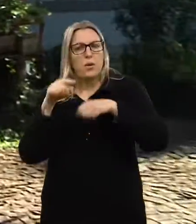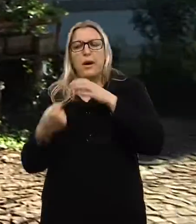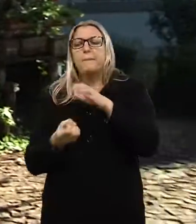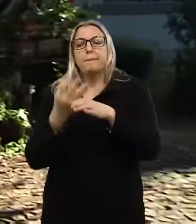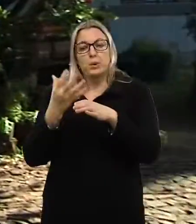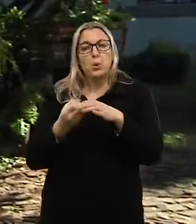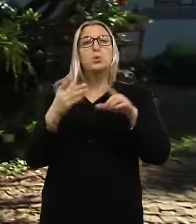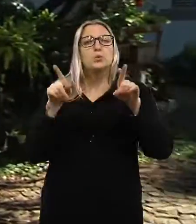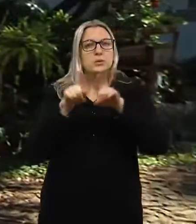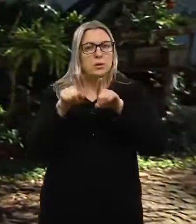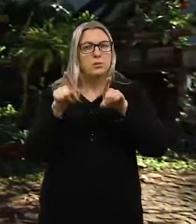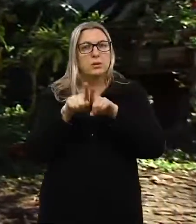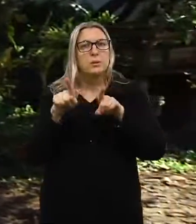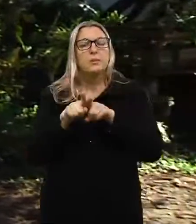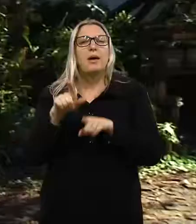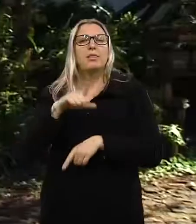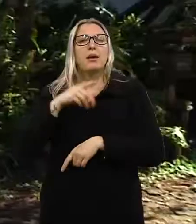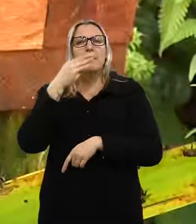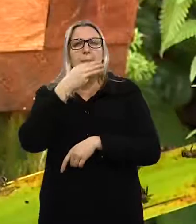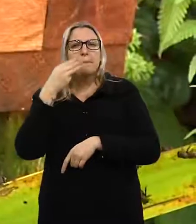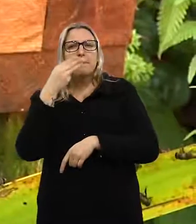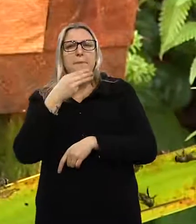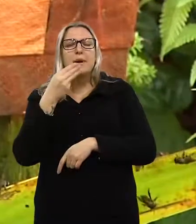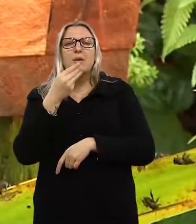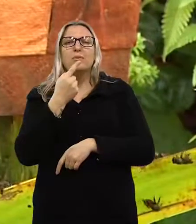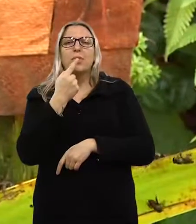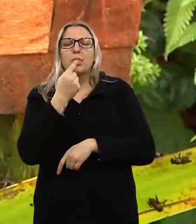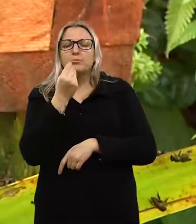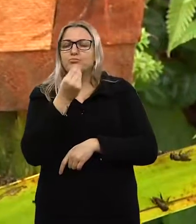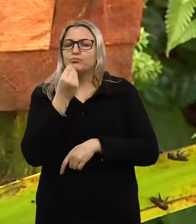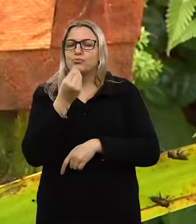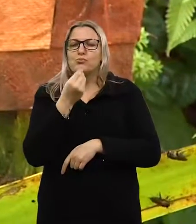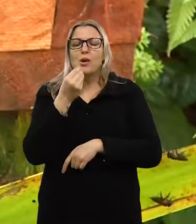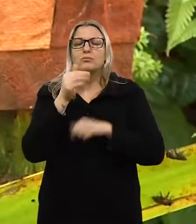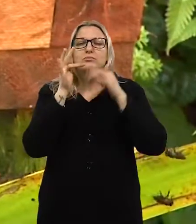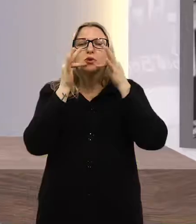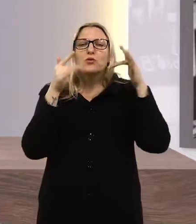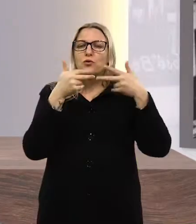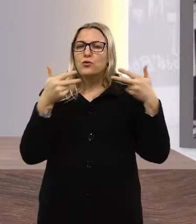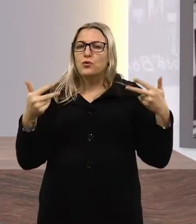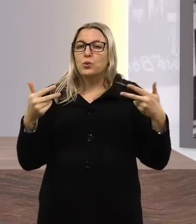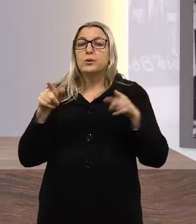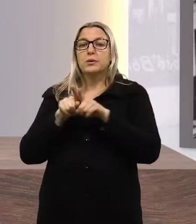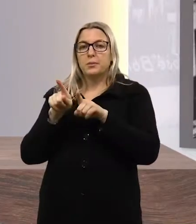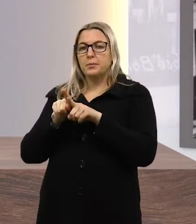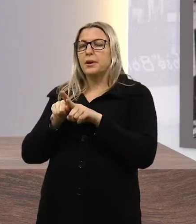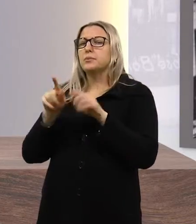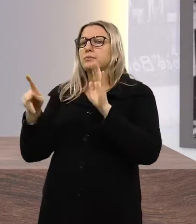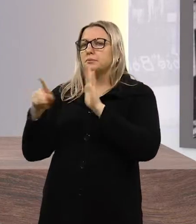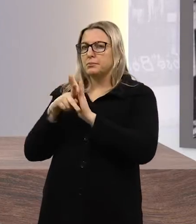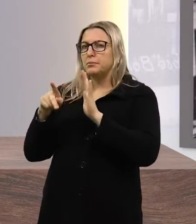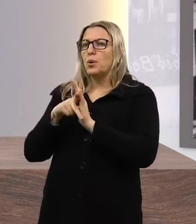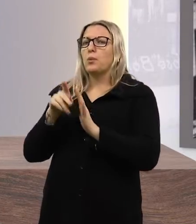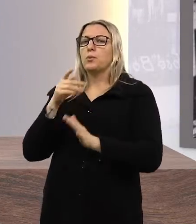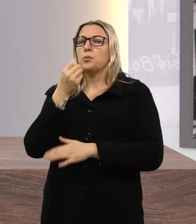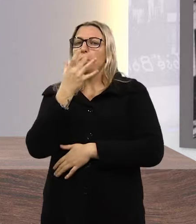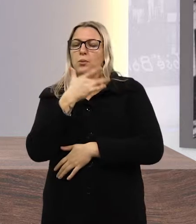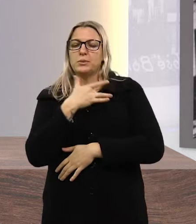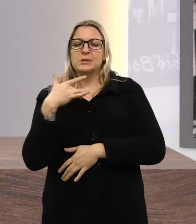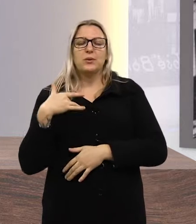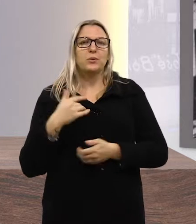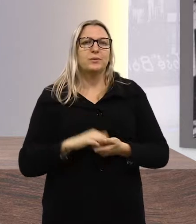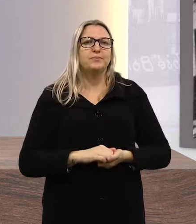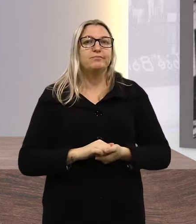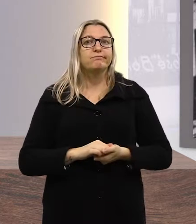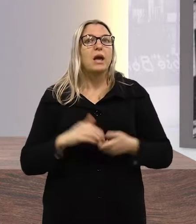produção familiar, um mel com sabor cítrico e de uso medicinal. Foi aprovado na sessão ordinária